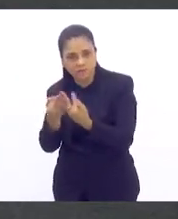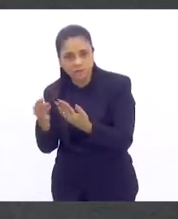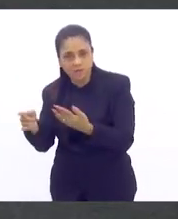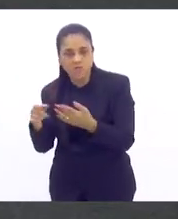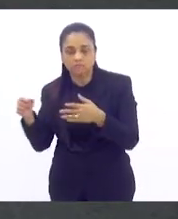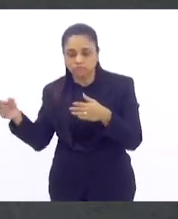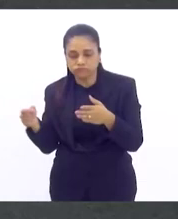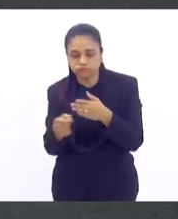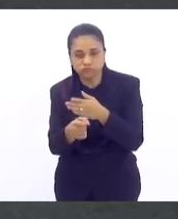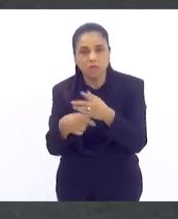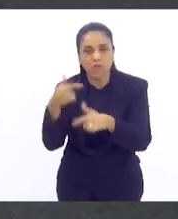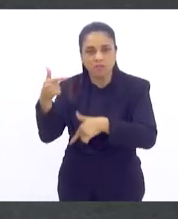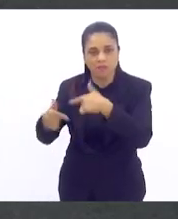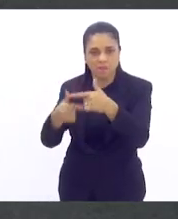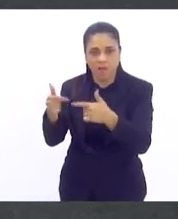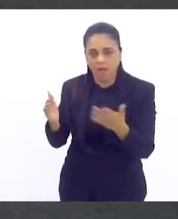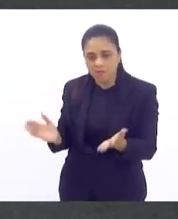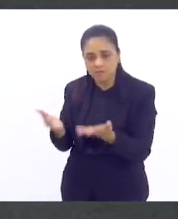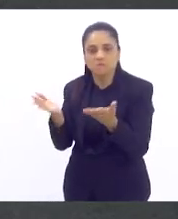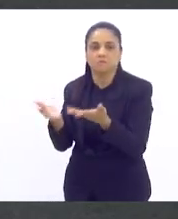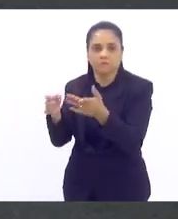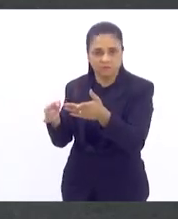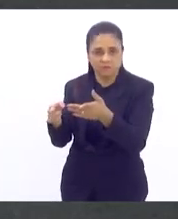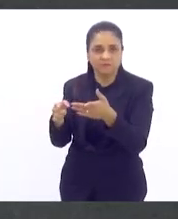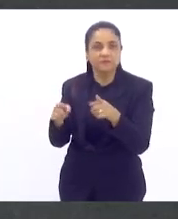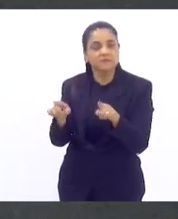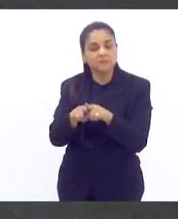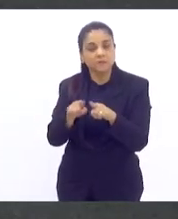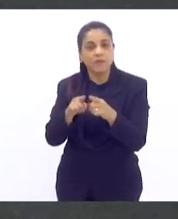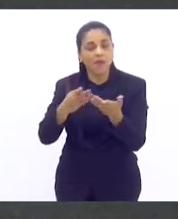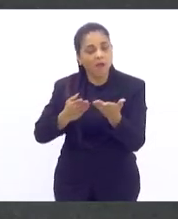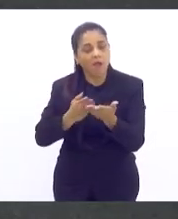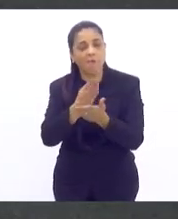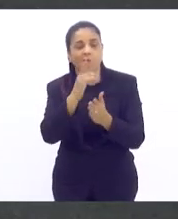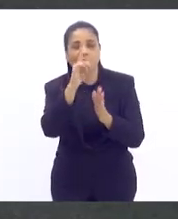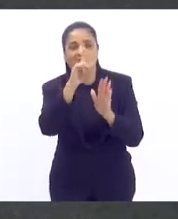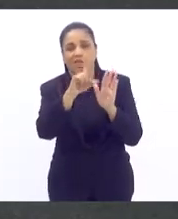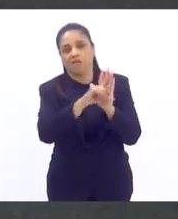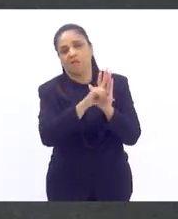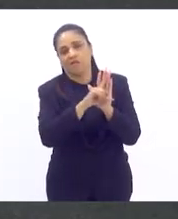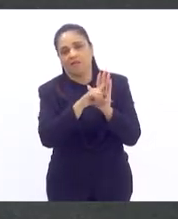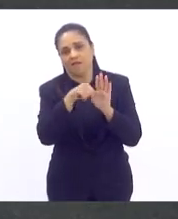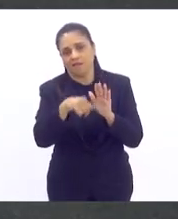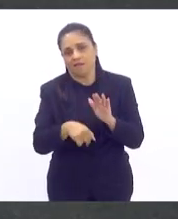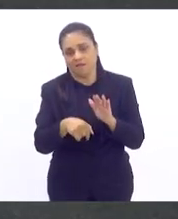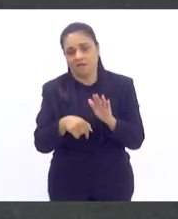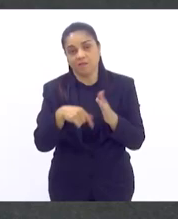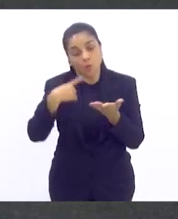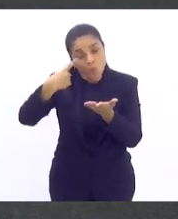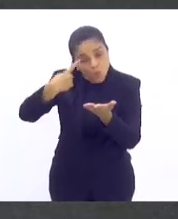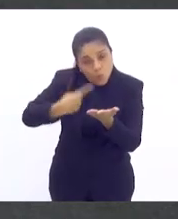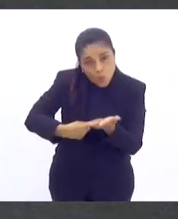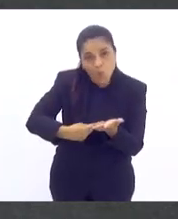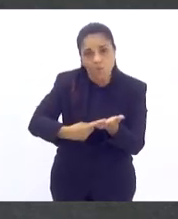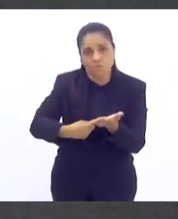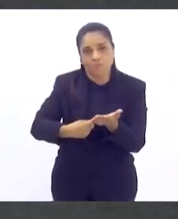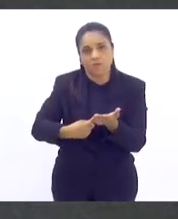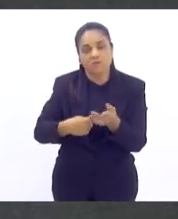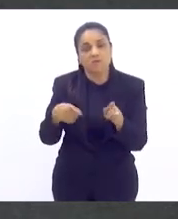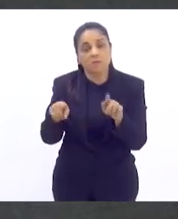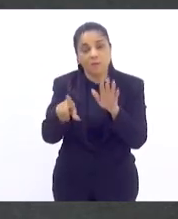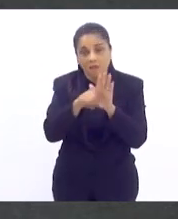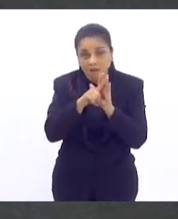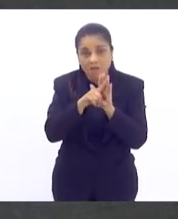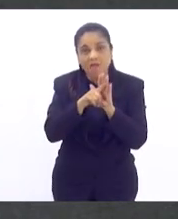emprego e renda da agricultura familiar. Como a aprova várias leis aqui? O cumpra-se da lei exige que a gente